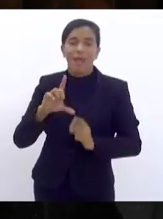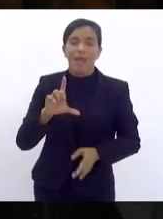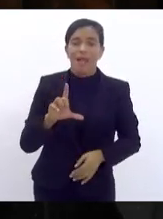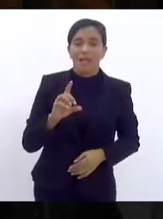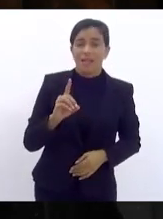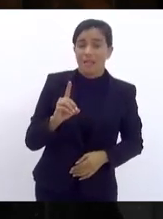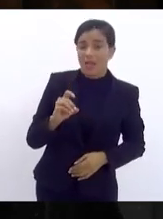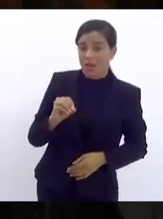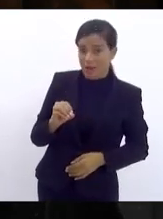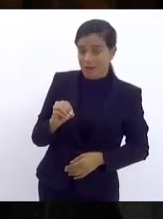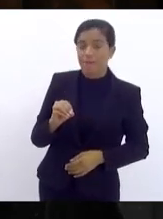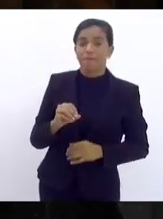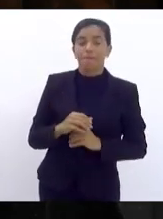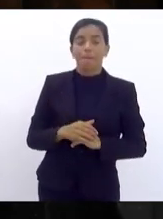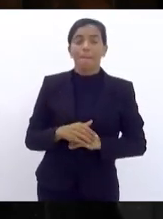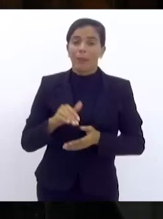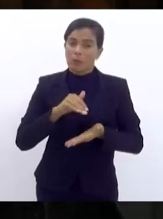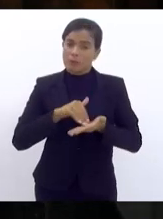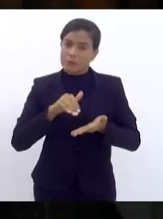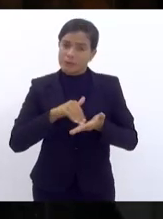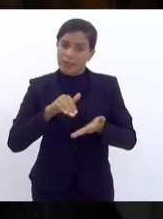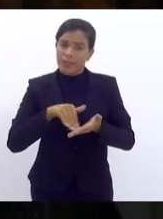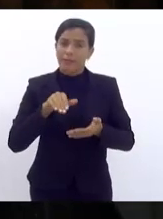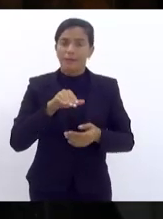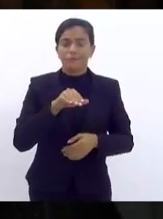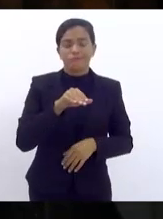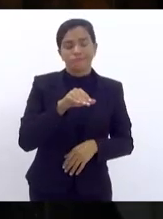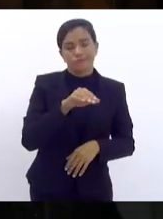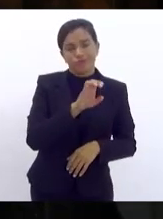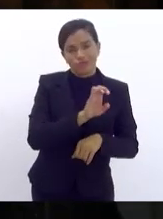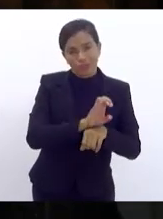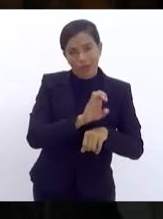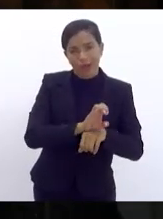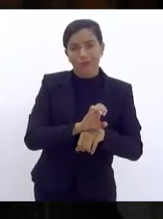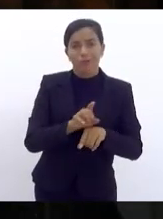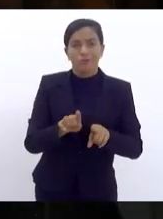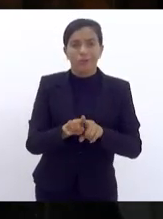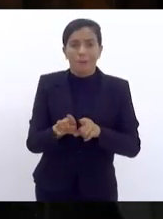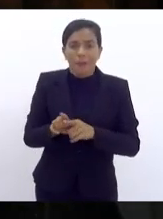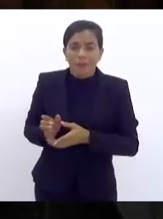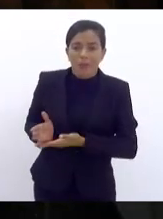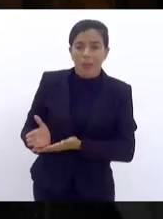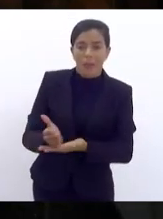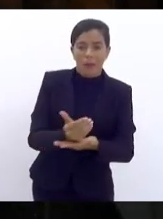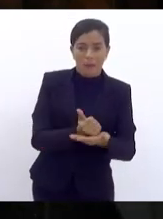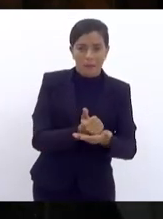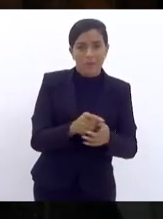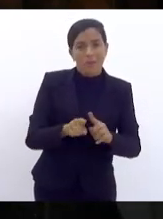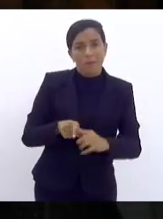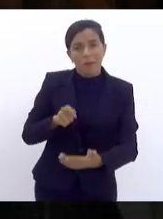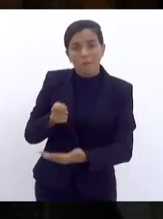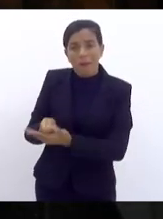os senhores secretários de Estado de Fazenda e de Planejamento.